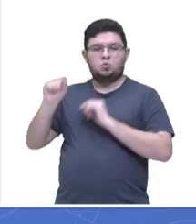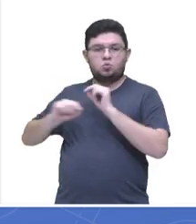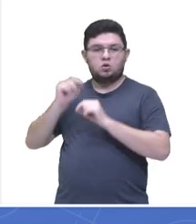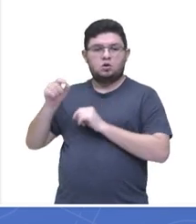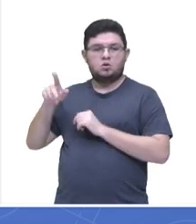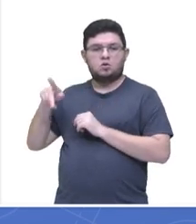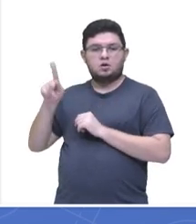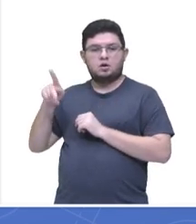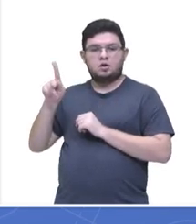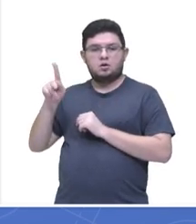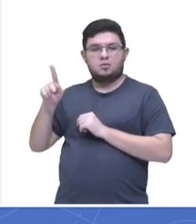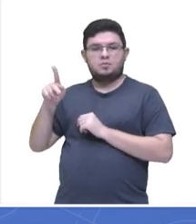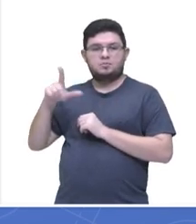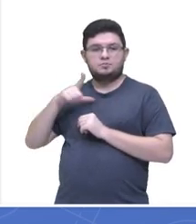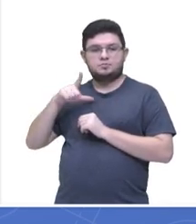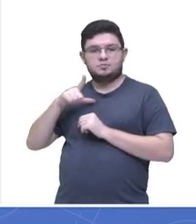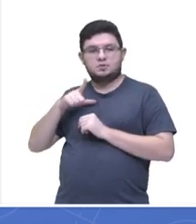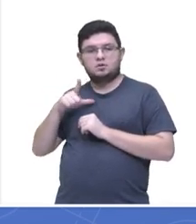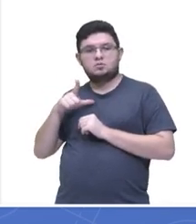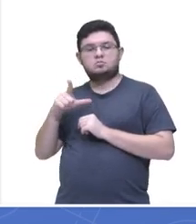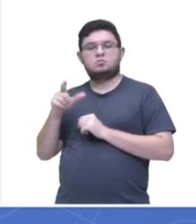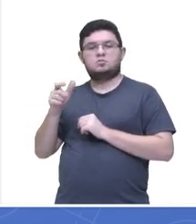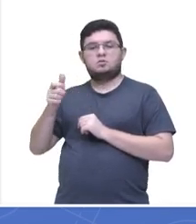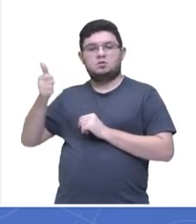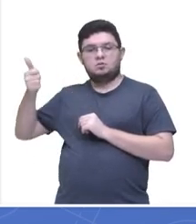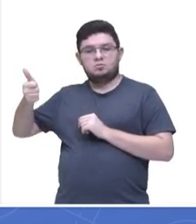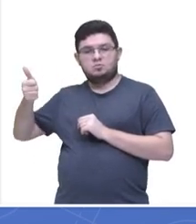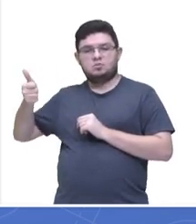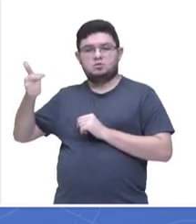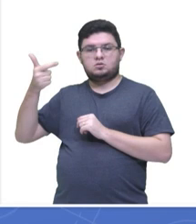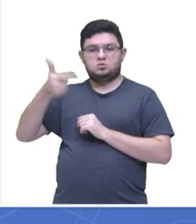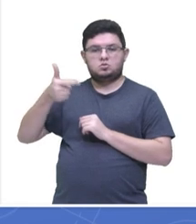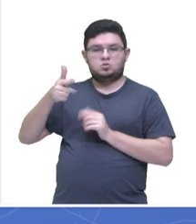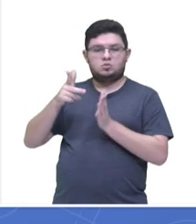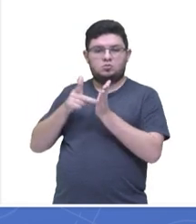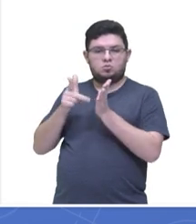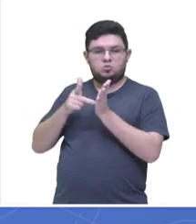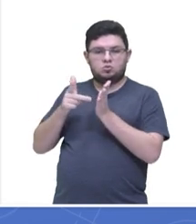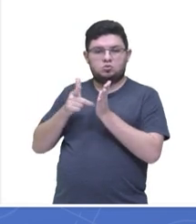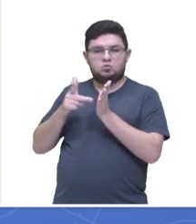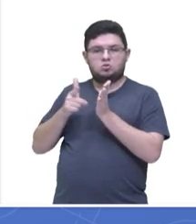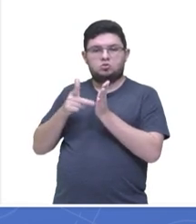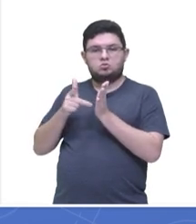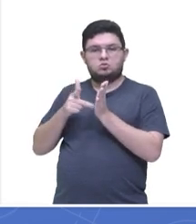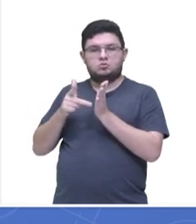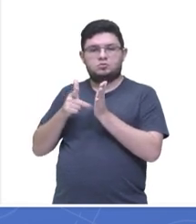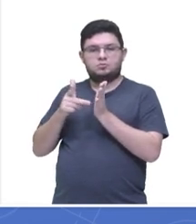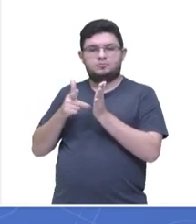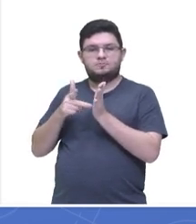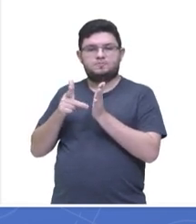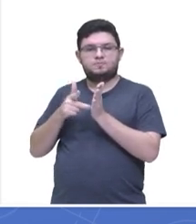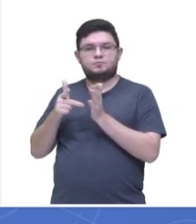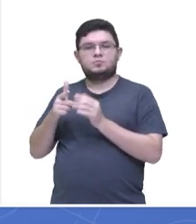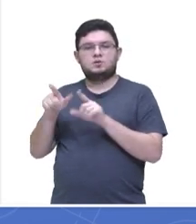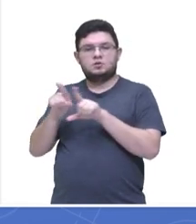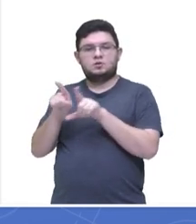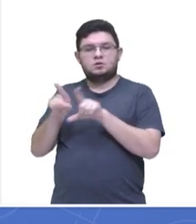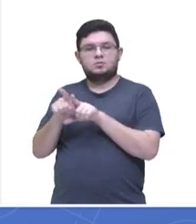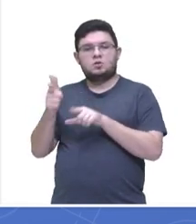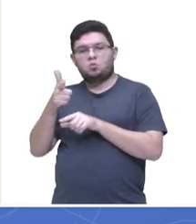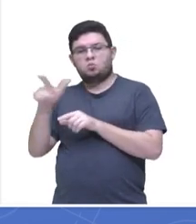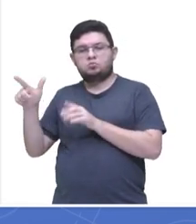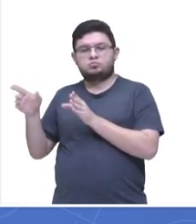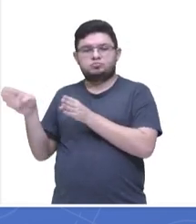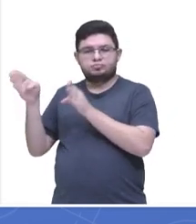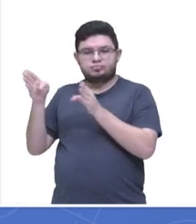essas duas notas, do L e do M, tá bom? Assim como também do N e do P.